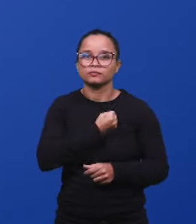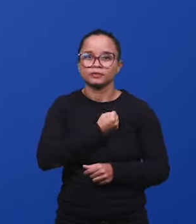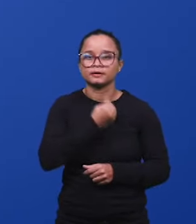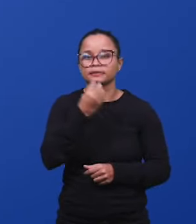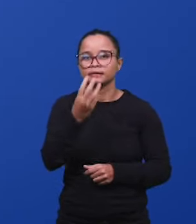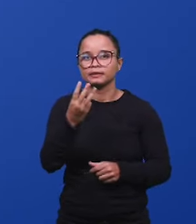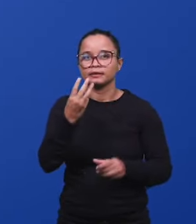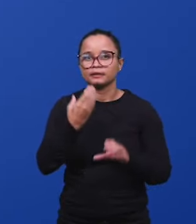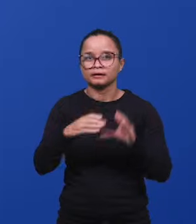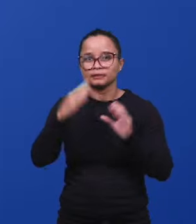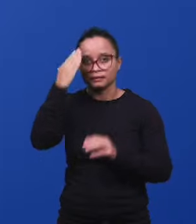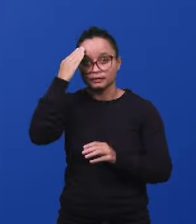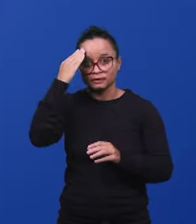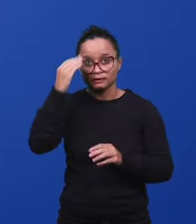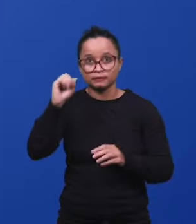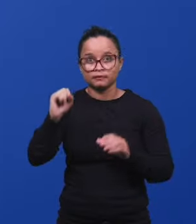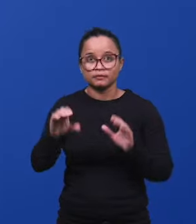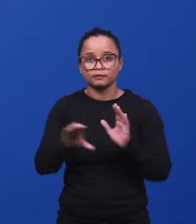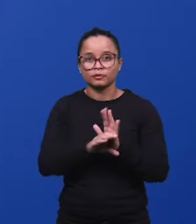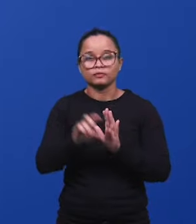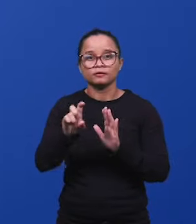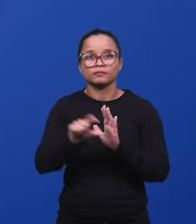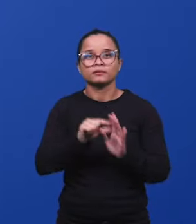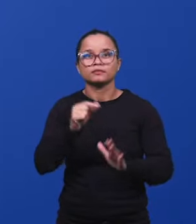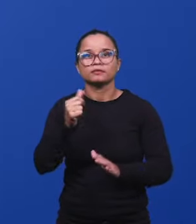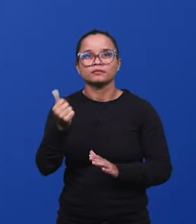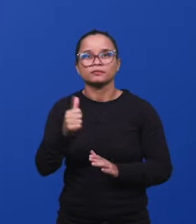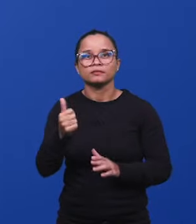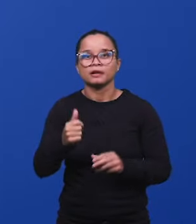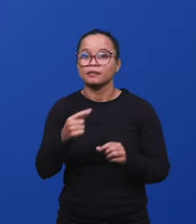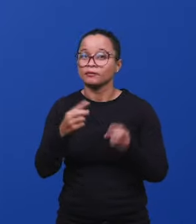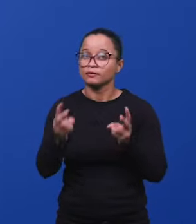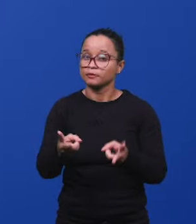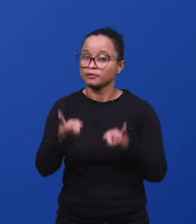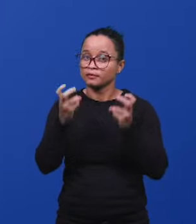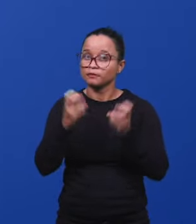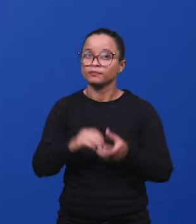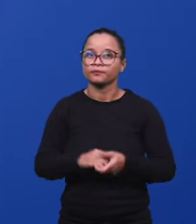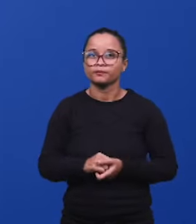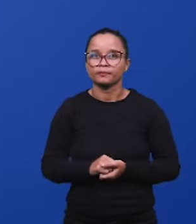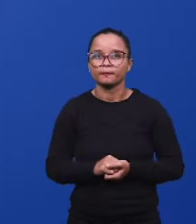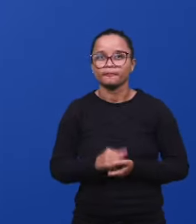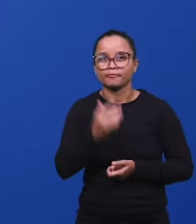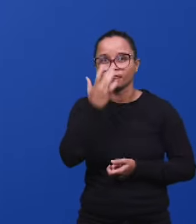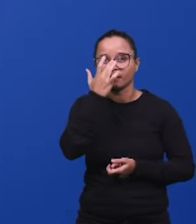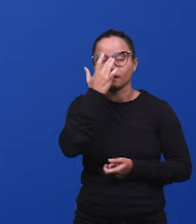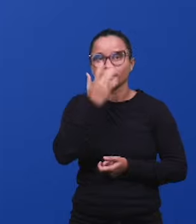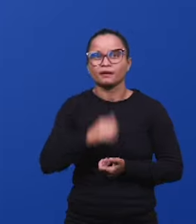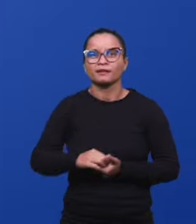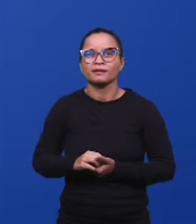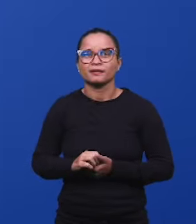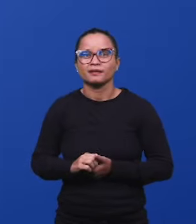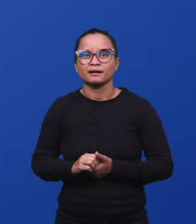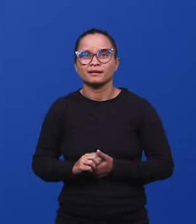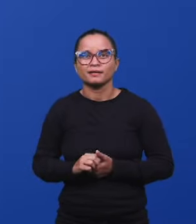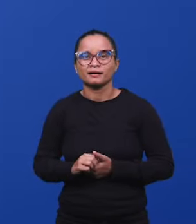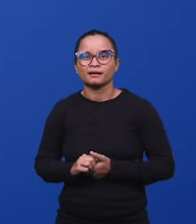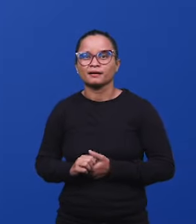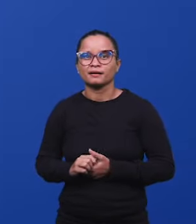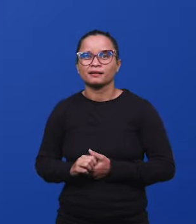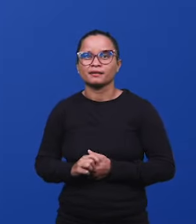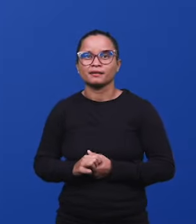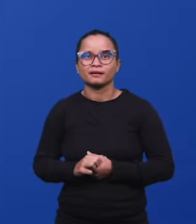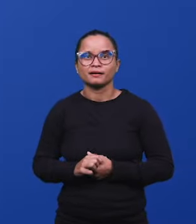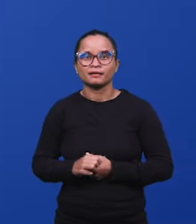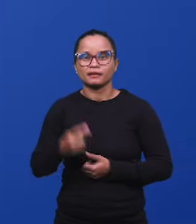em Cantares, capítulo 5, versículo 11, é possível notar que a igreja, ela vê o Senhor Jesus carregando sobre